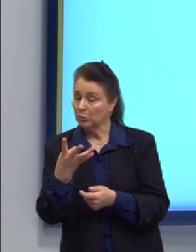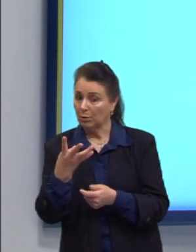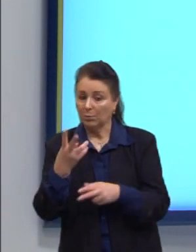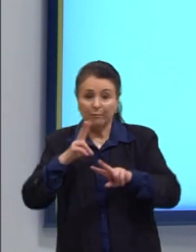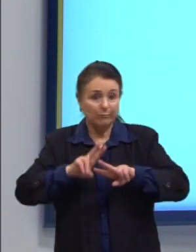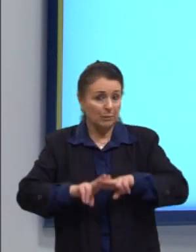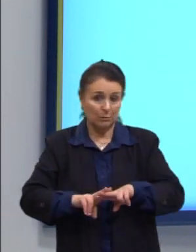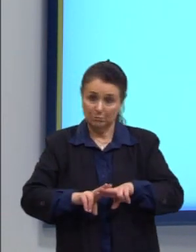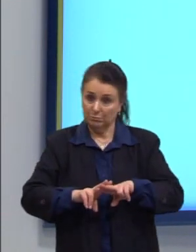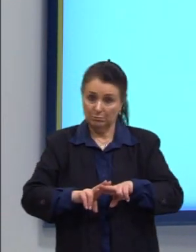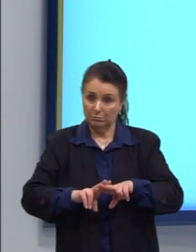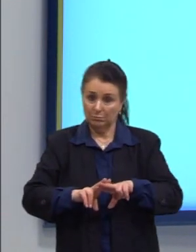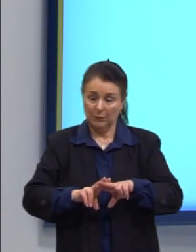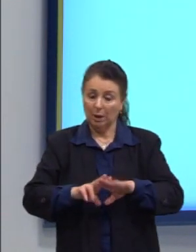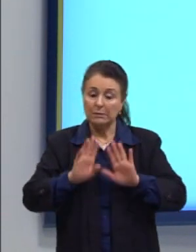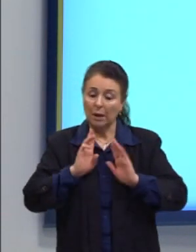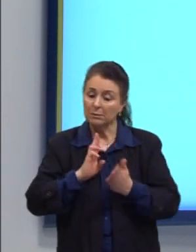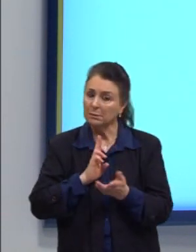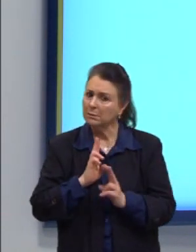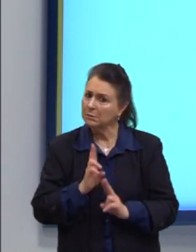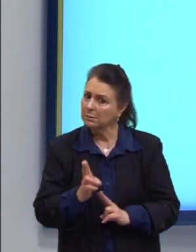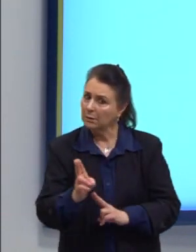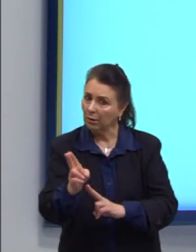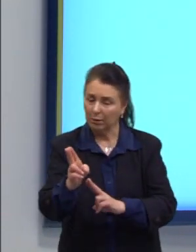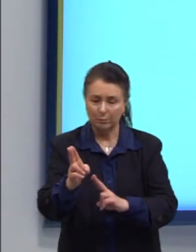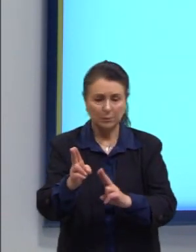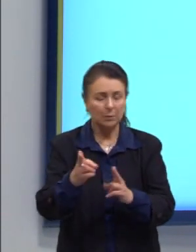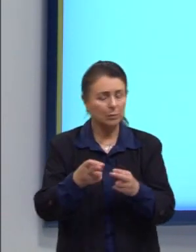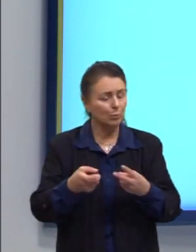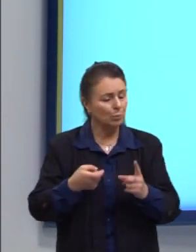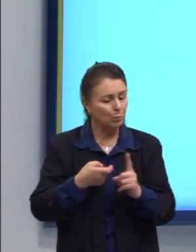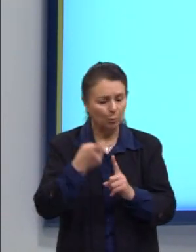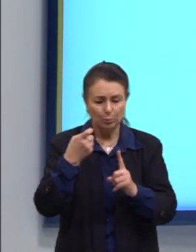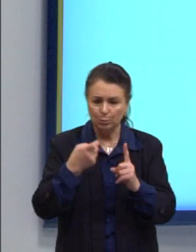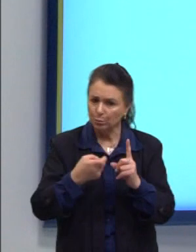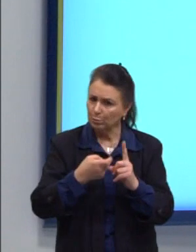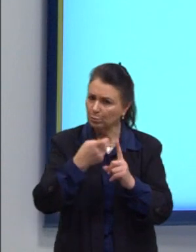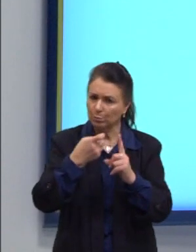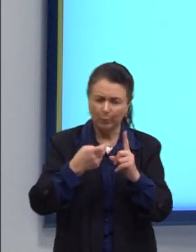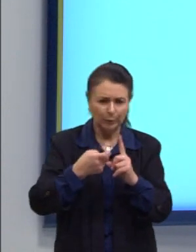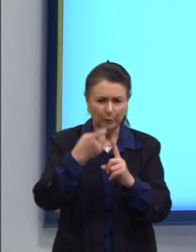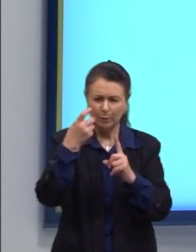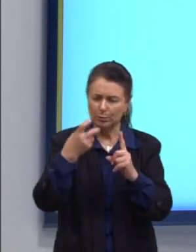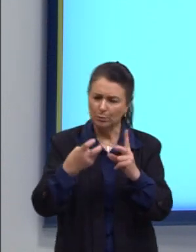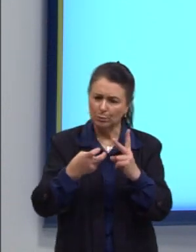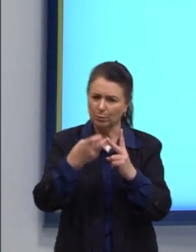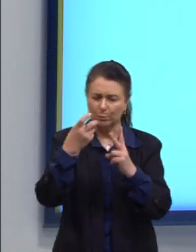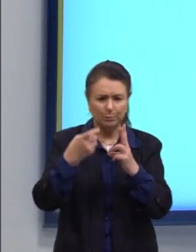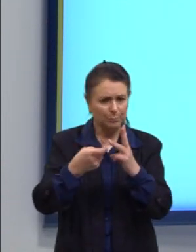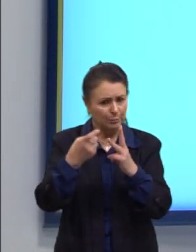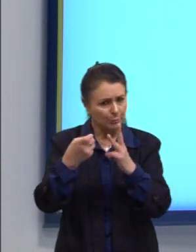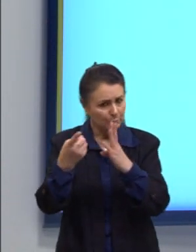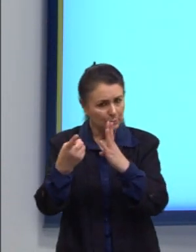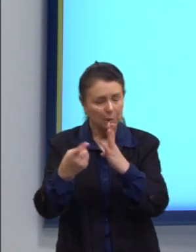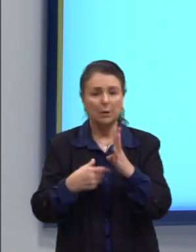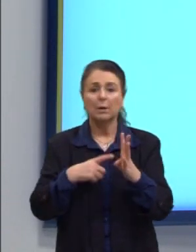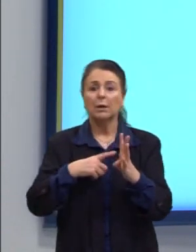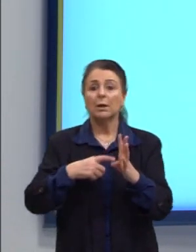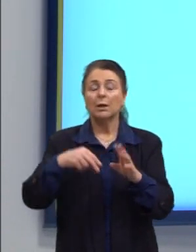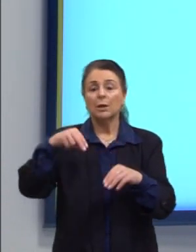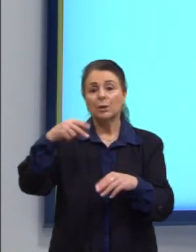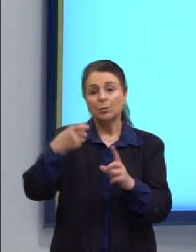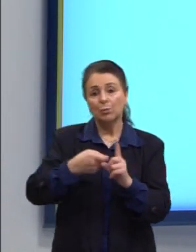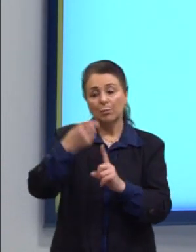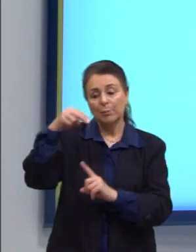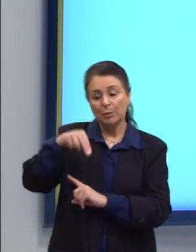do consumo, ela é fixa todos os meses. E no mês de novembro, que é o valor que nós temos no gráfico,